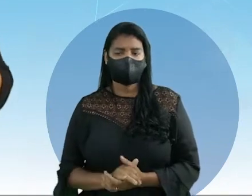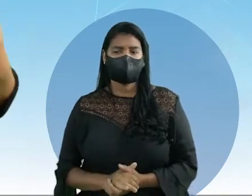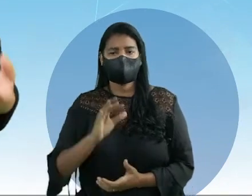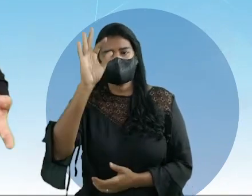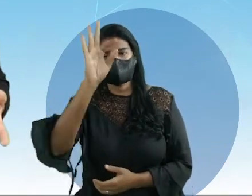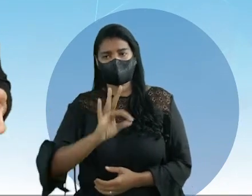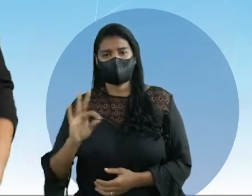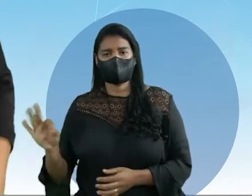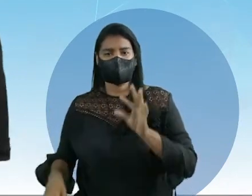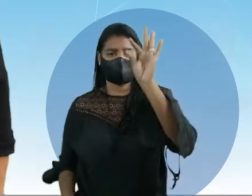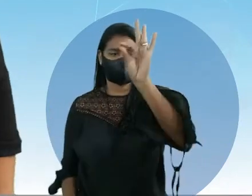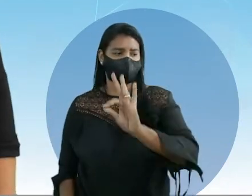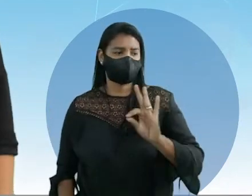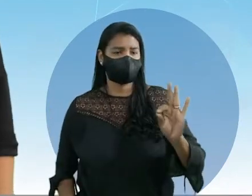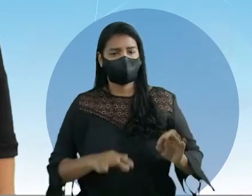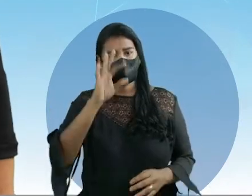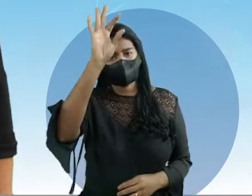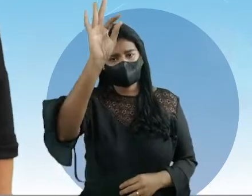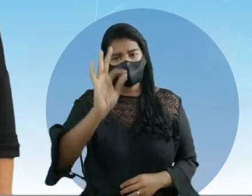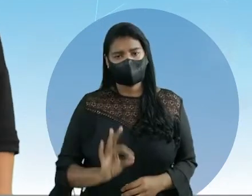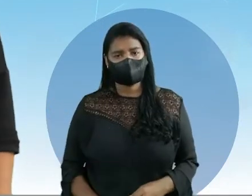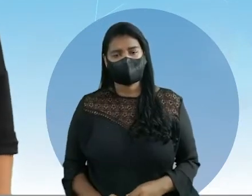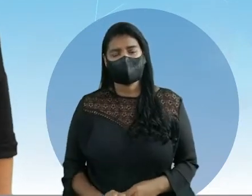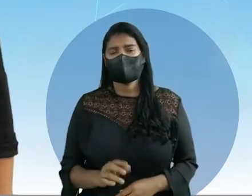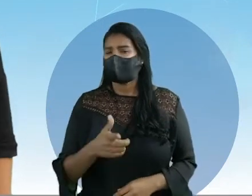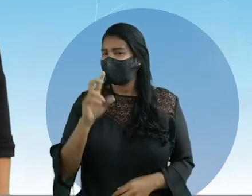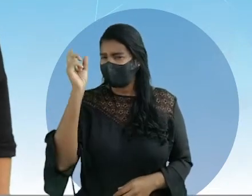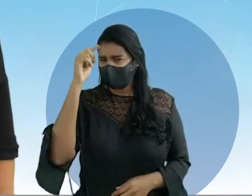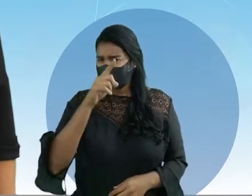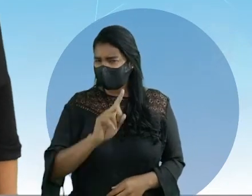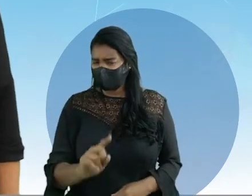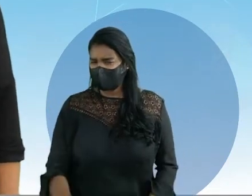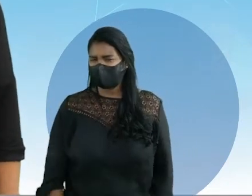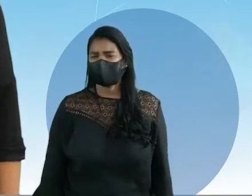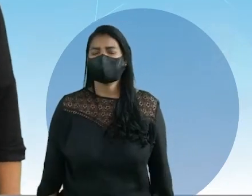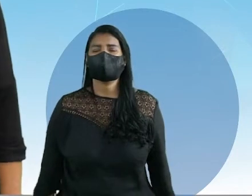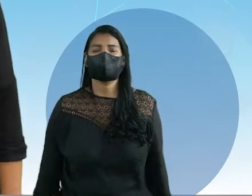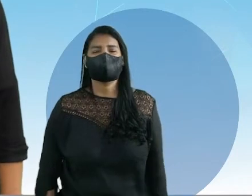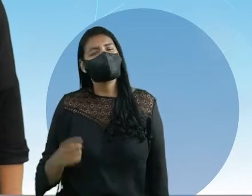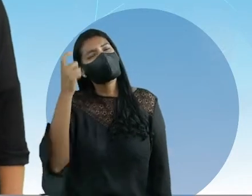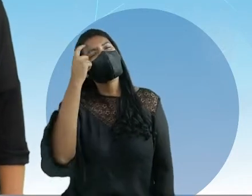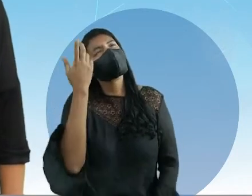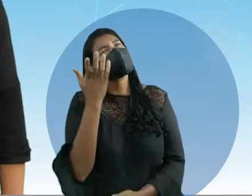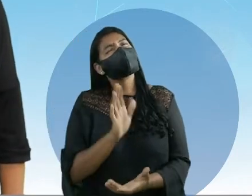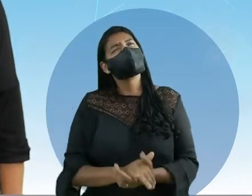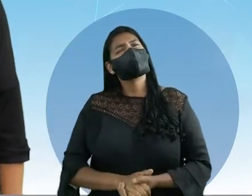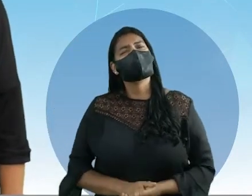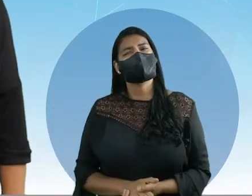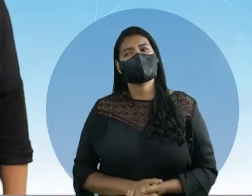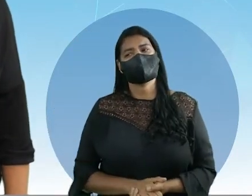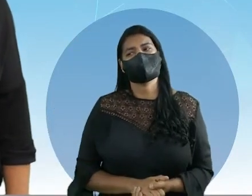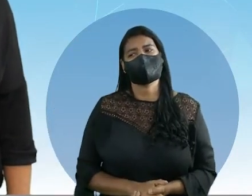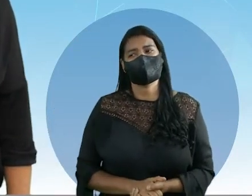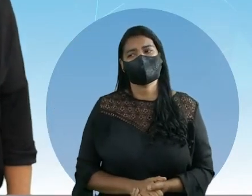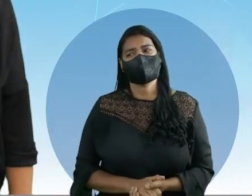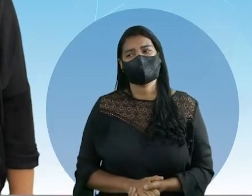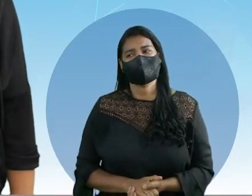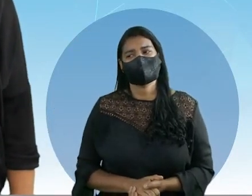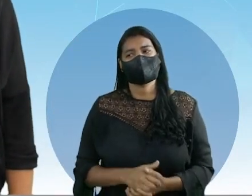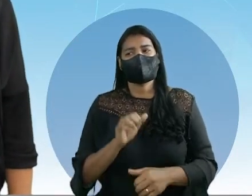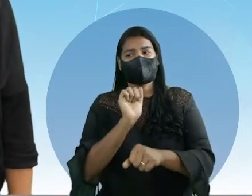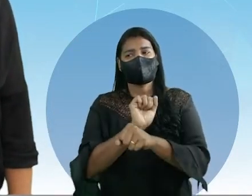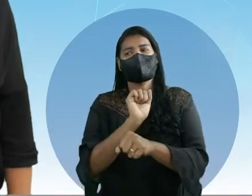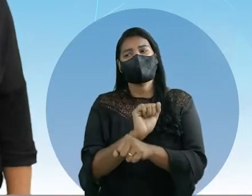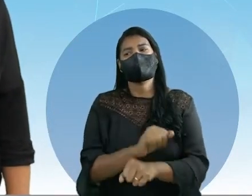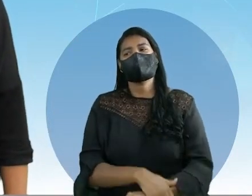desertificação? Não está tão difícil essa pergunta não, viu, meus anjos? Pense de pouquinho aí, vá. Que eu